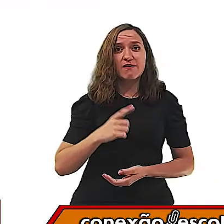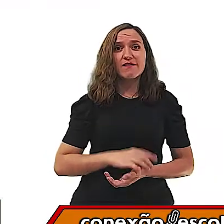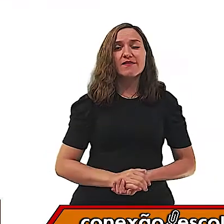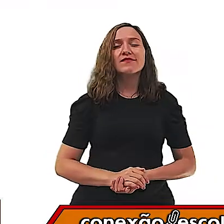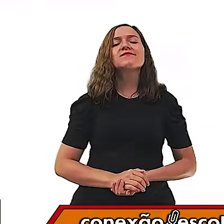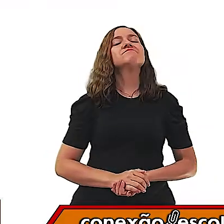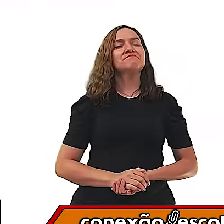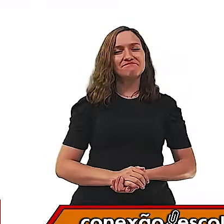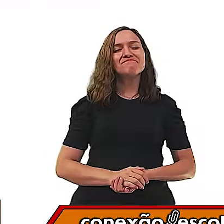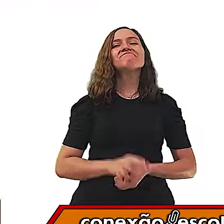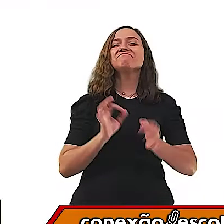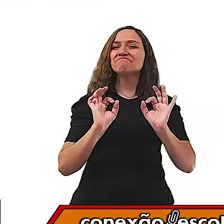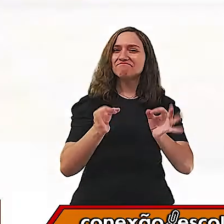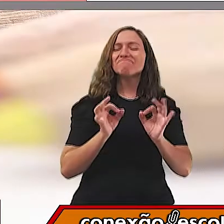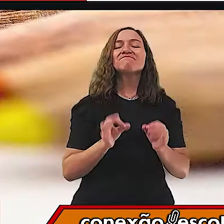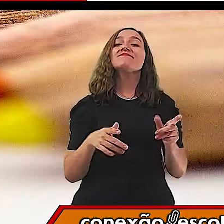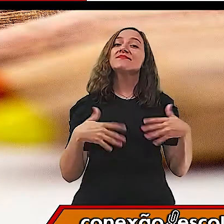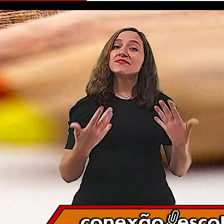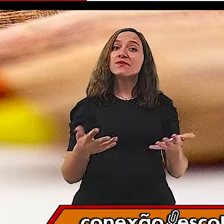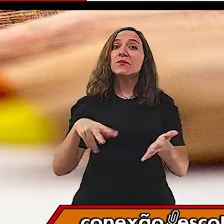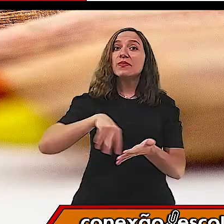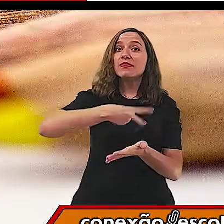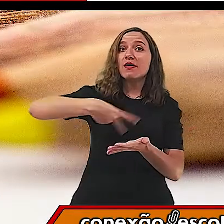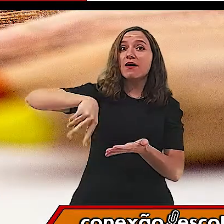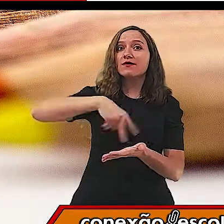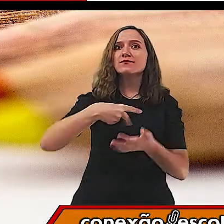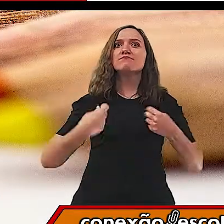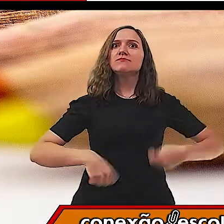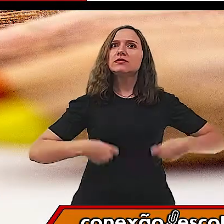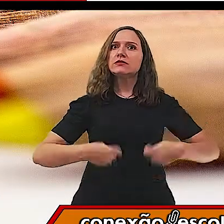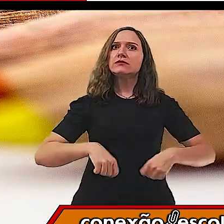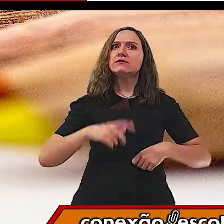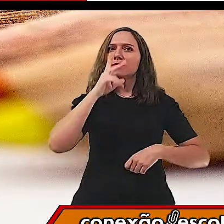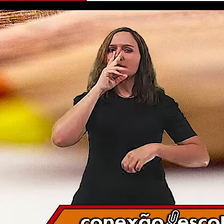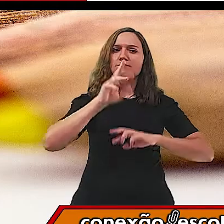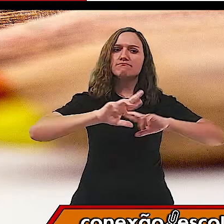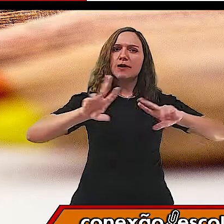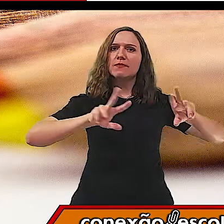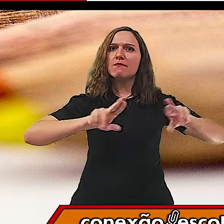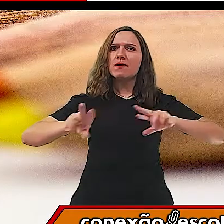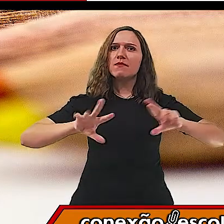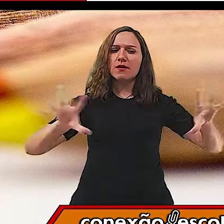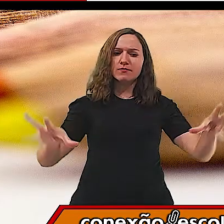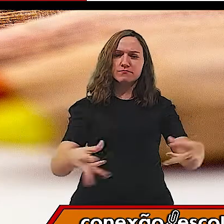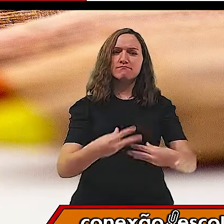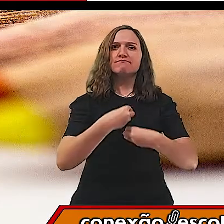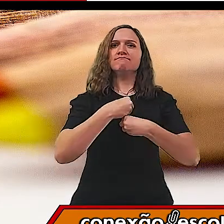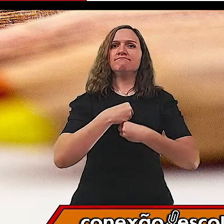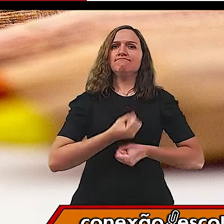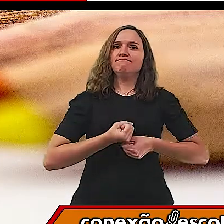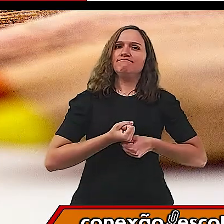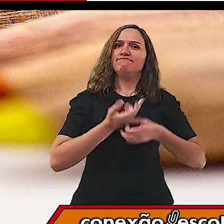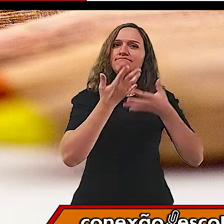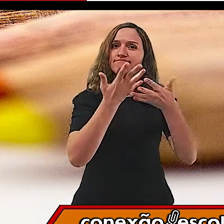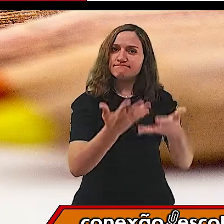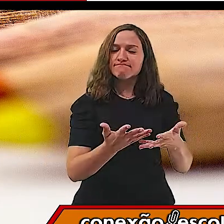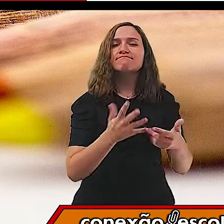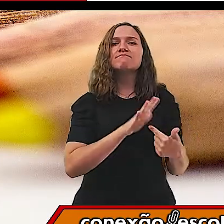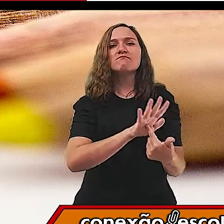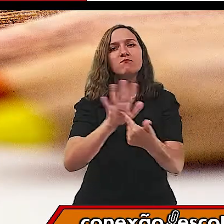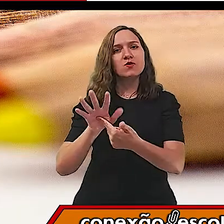Então, a dança tem que ter um conjunto, uma estrutura por detrás dela.